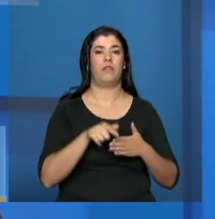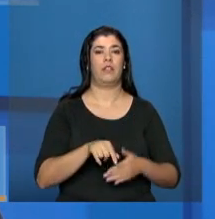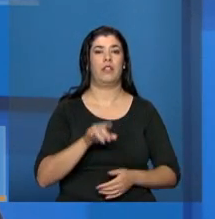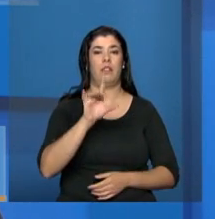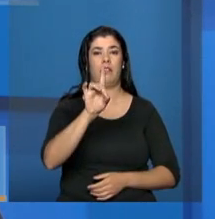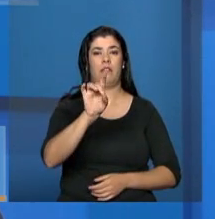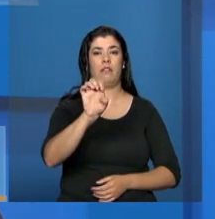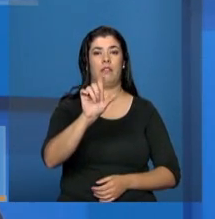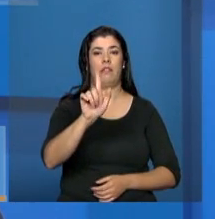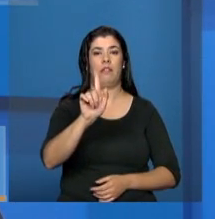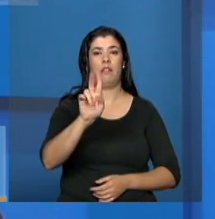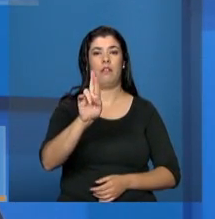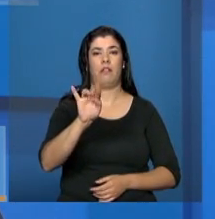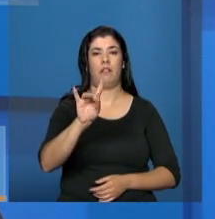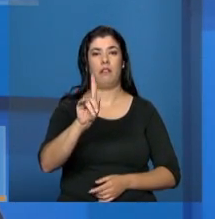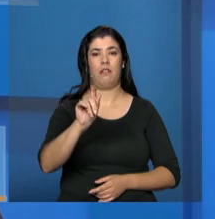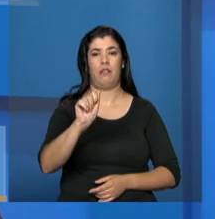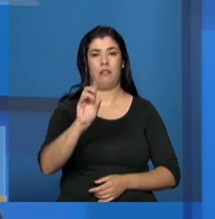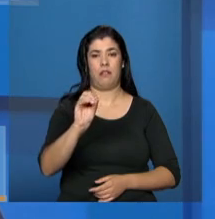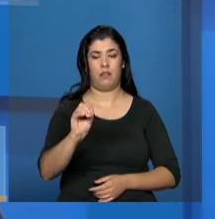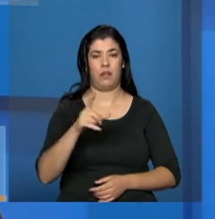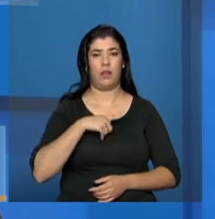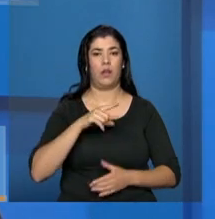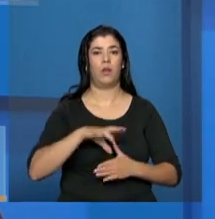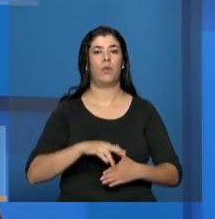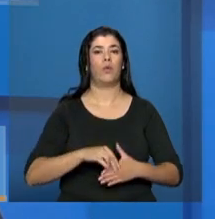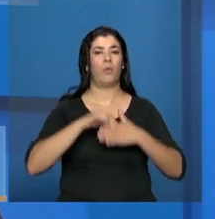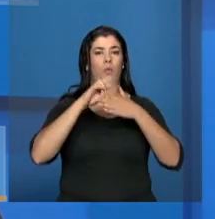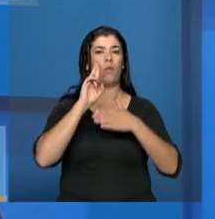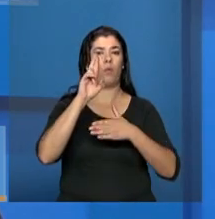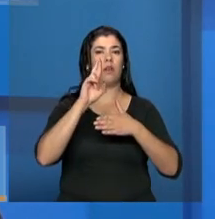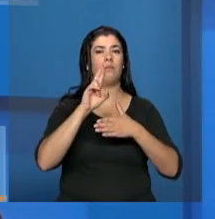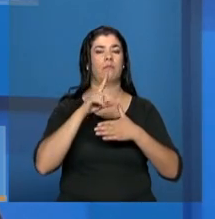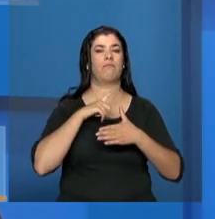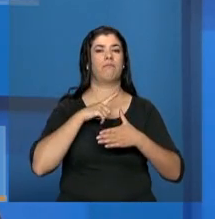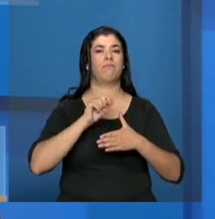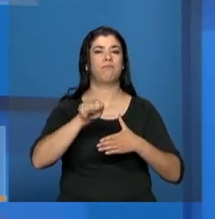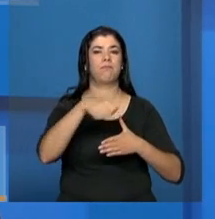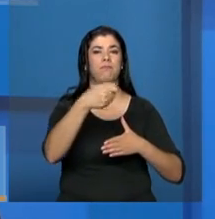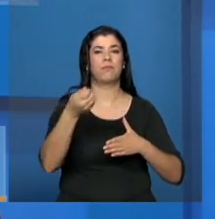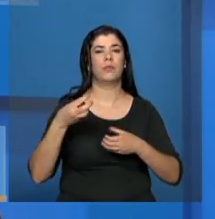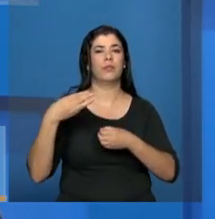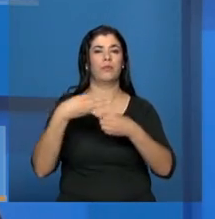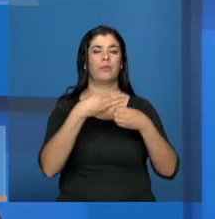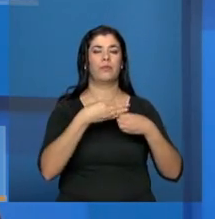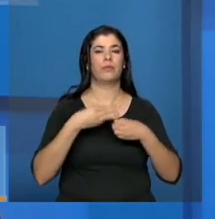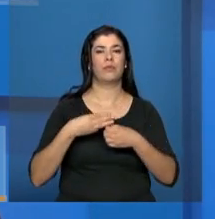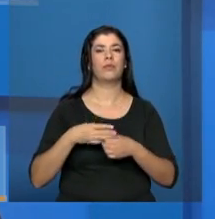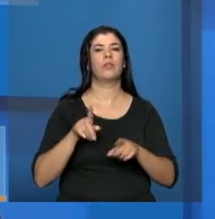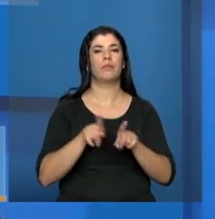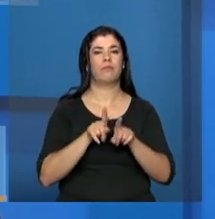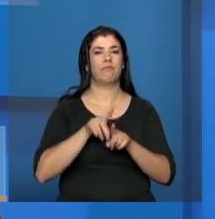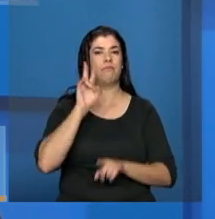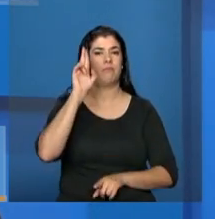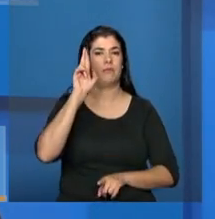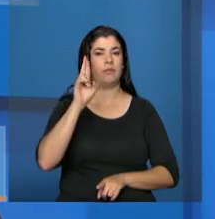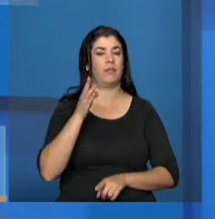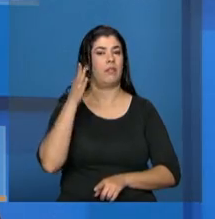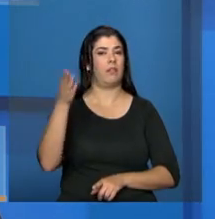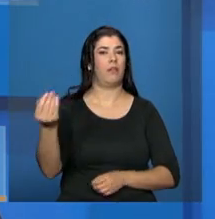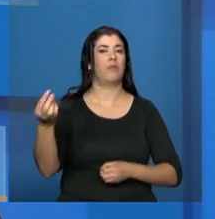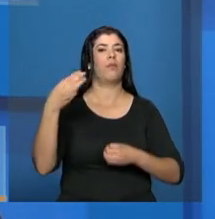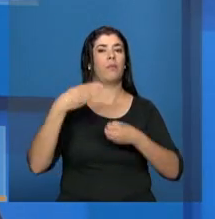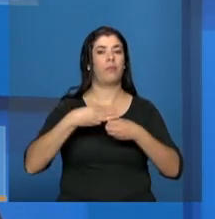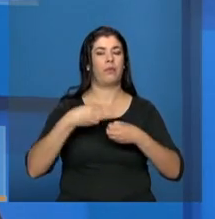conferências estaduais que foram precedidas das conferências municipais. Então, é importante dizer que o município